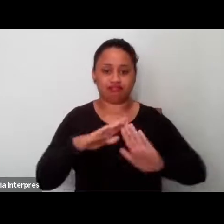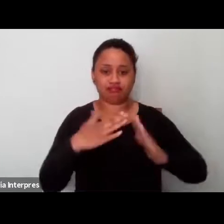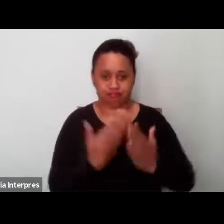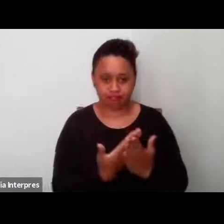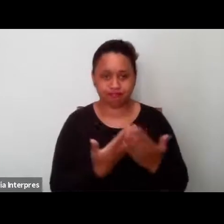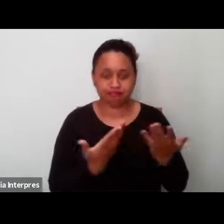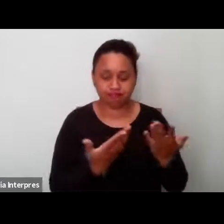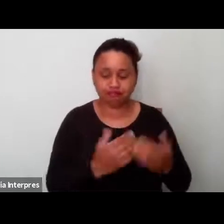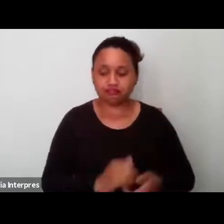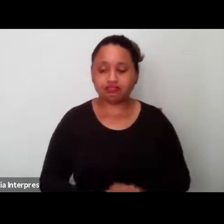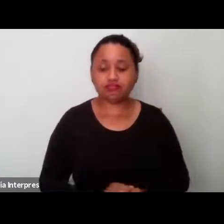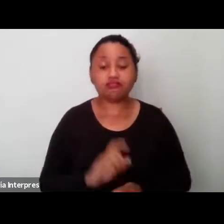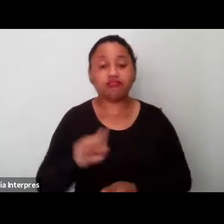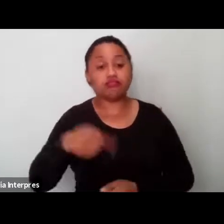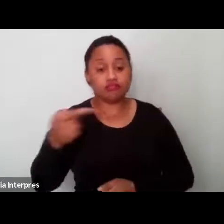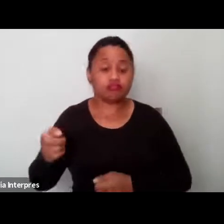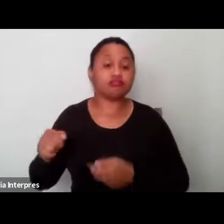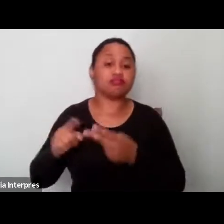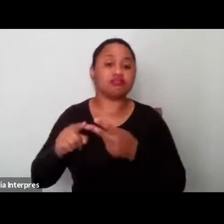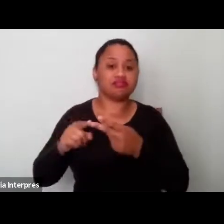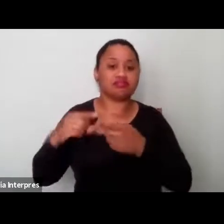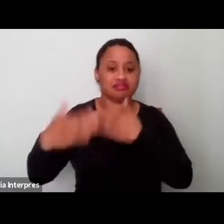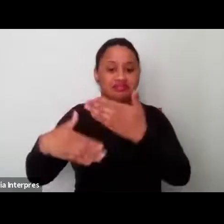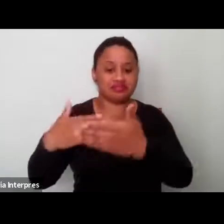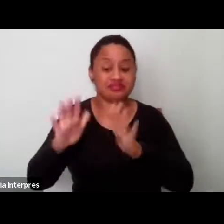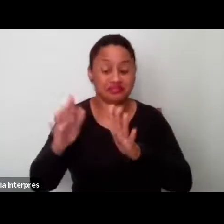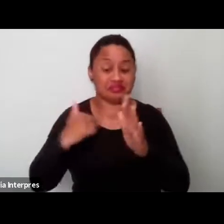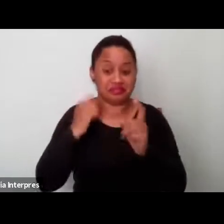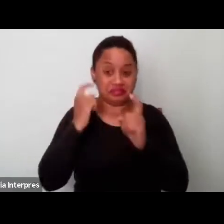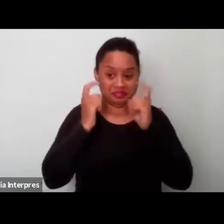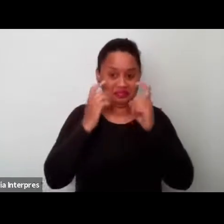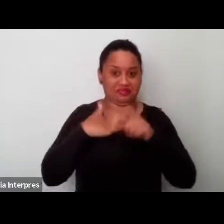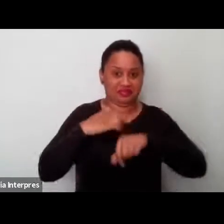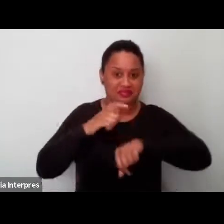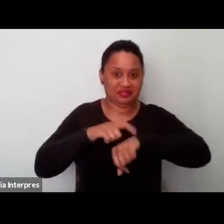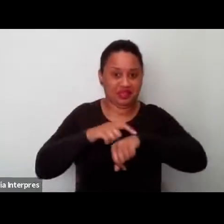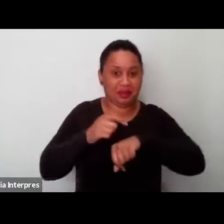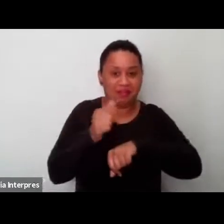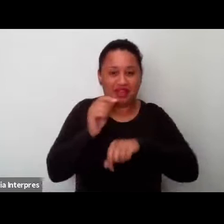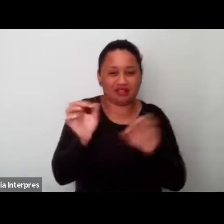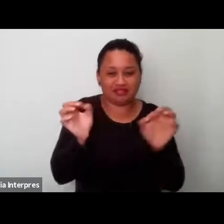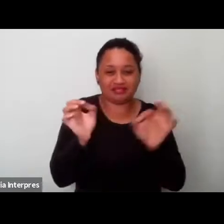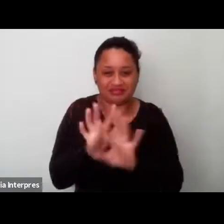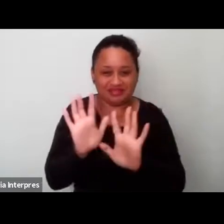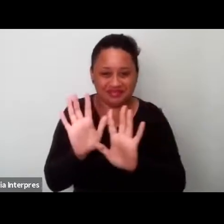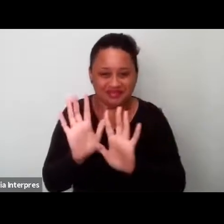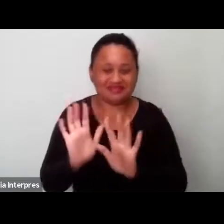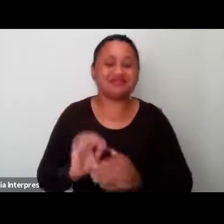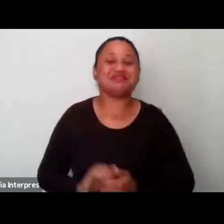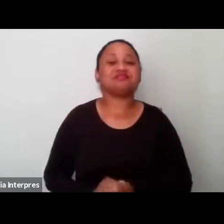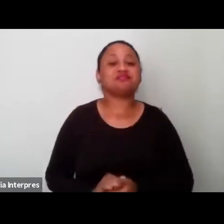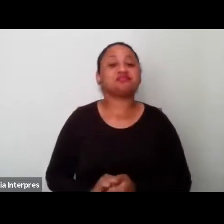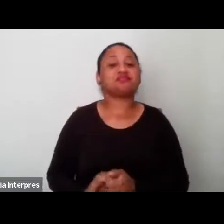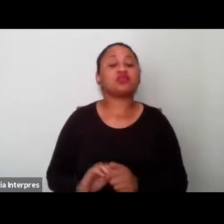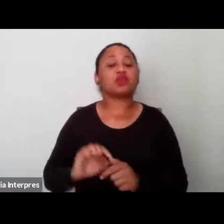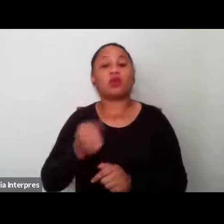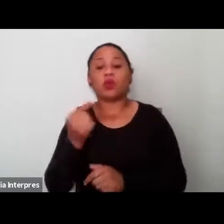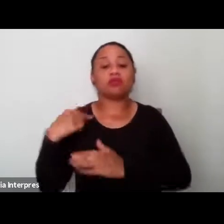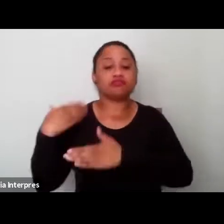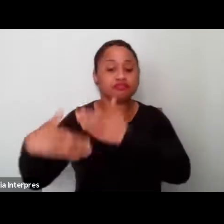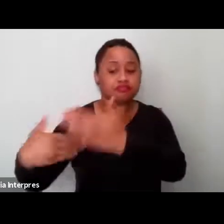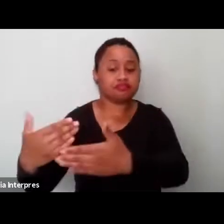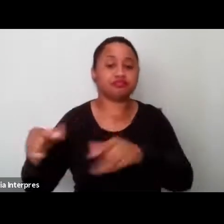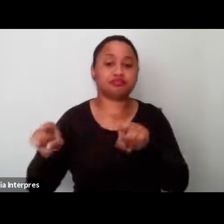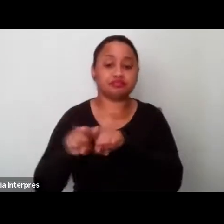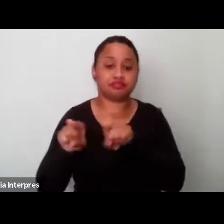passando para outro processo, eu já estou bem preocupada com o tempo, né, mas eu já estou quase acabando, Rita, né, um outro processo